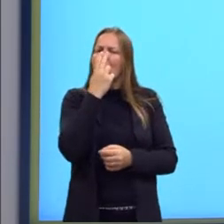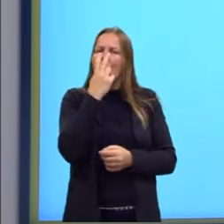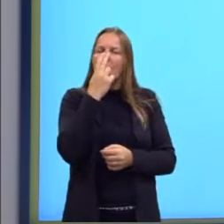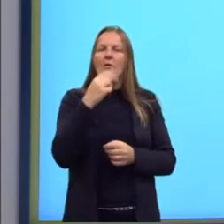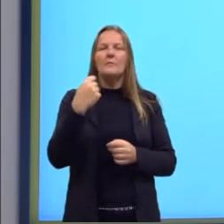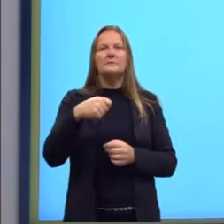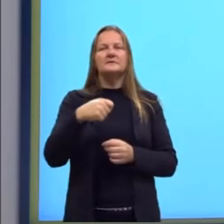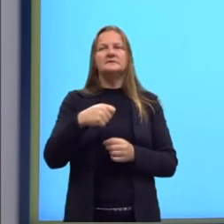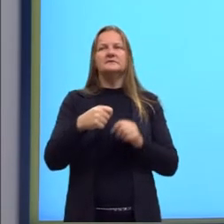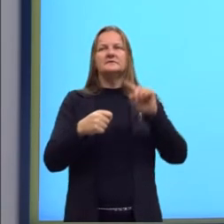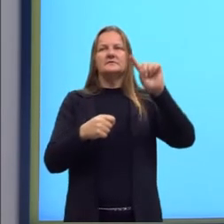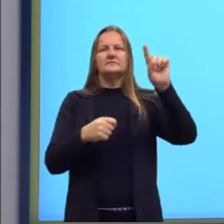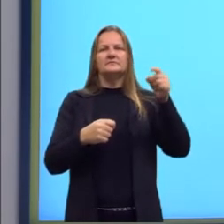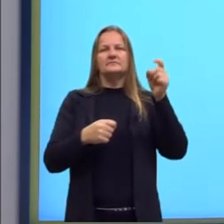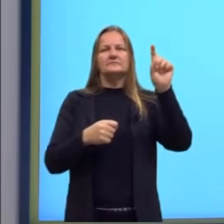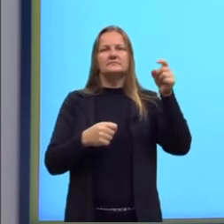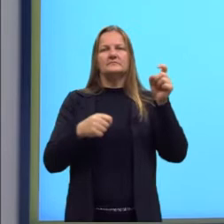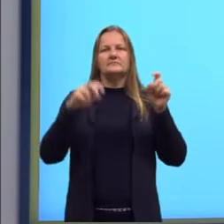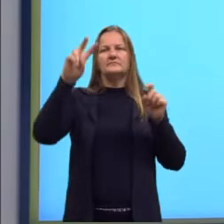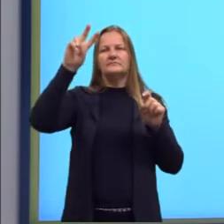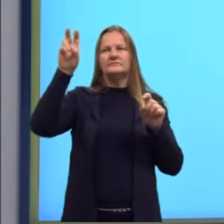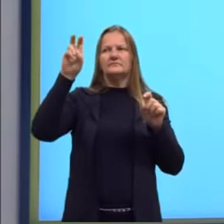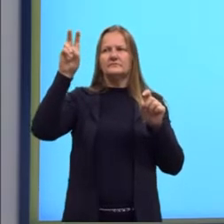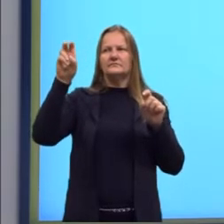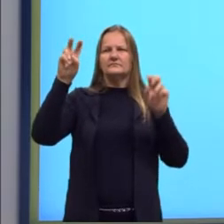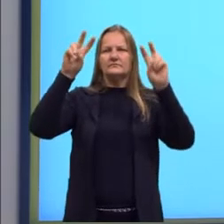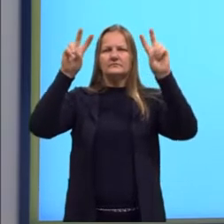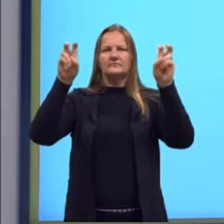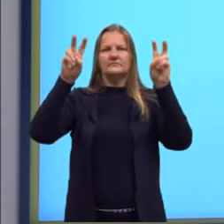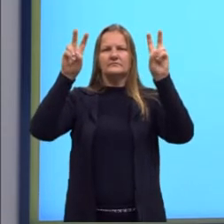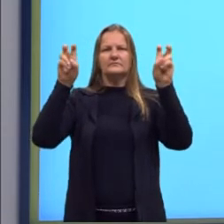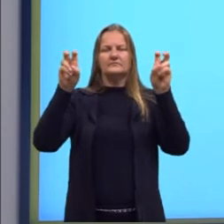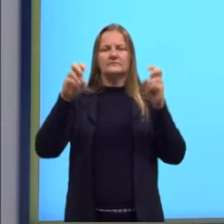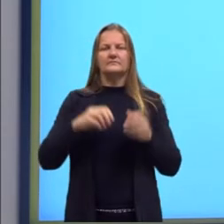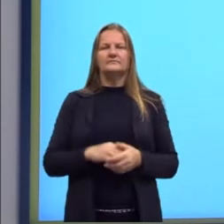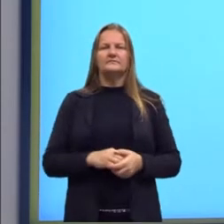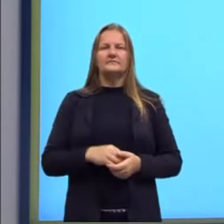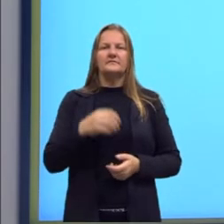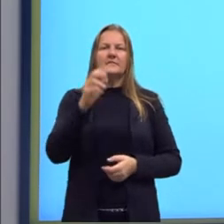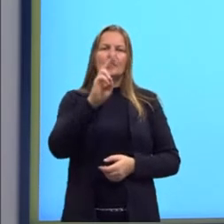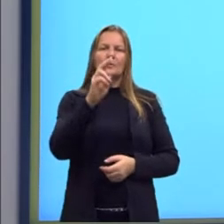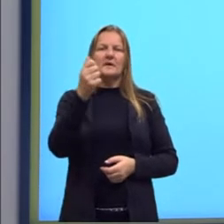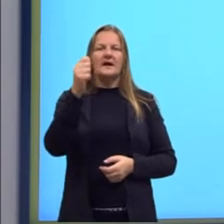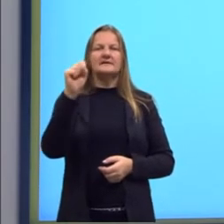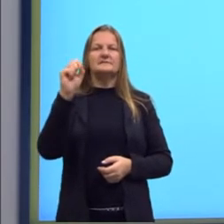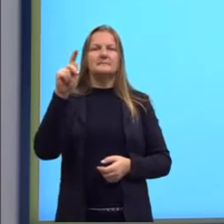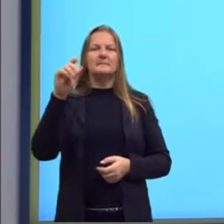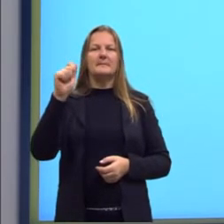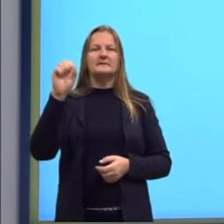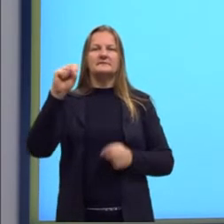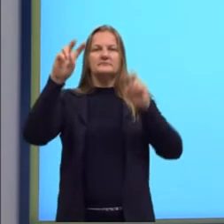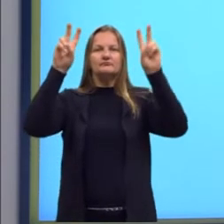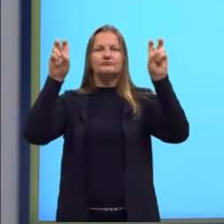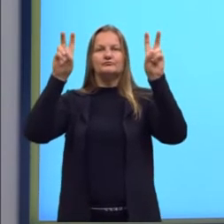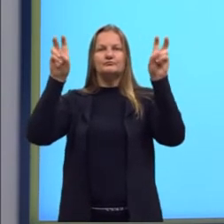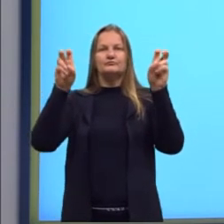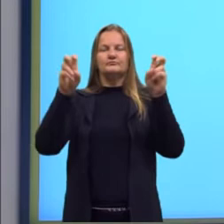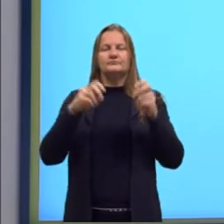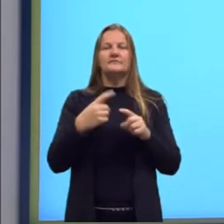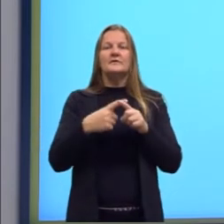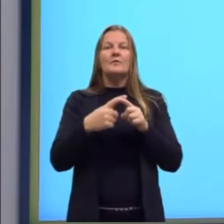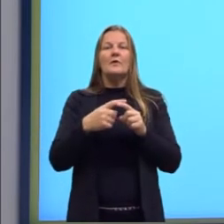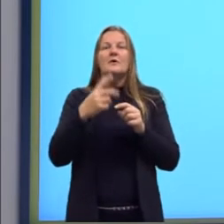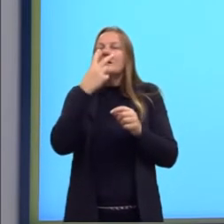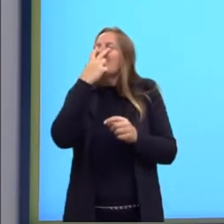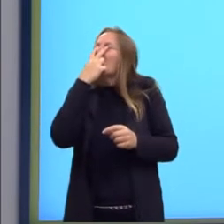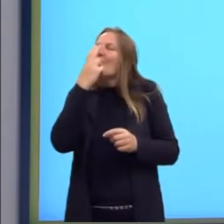que colocar ali aspas no meu texto, que é para marcar que aquilo ali é